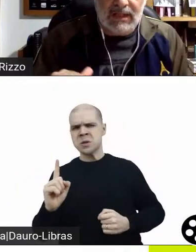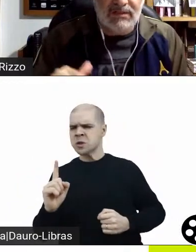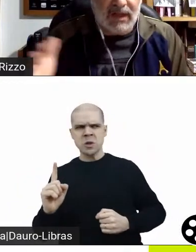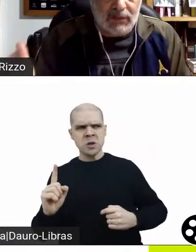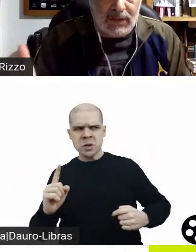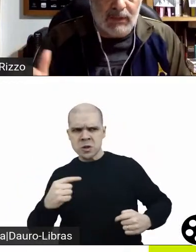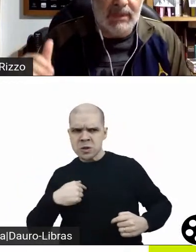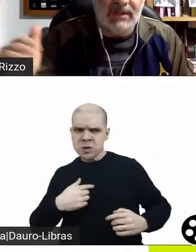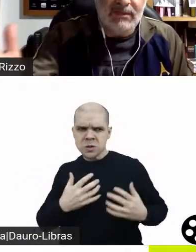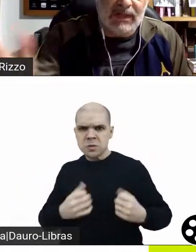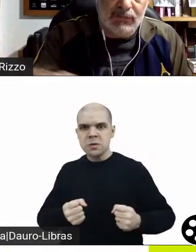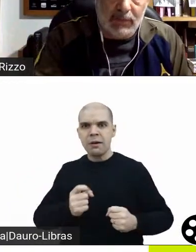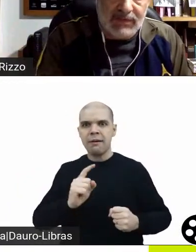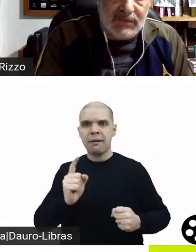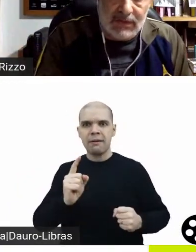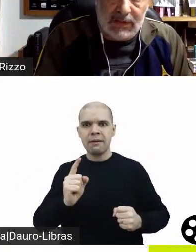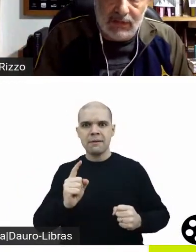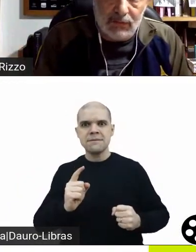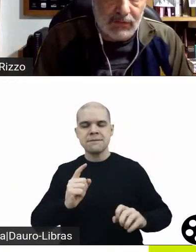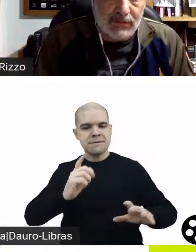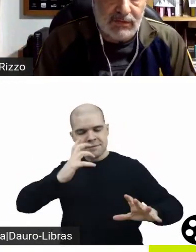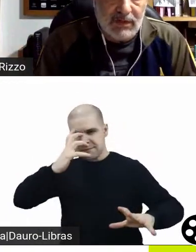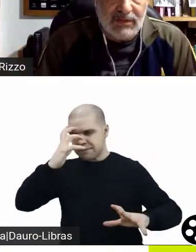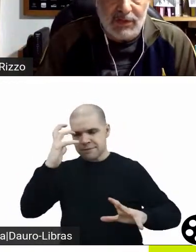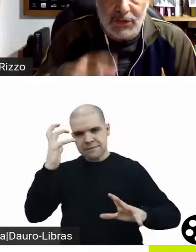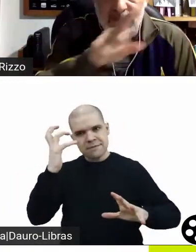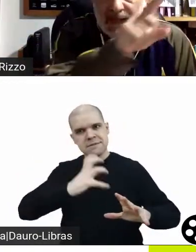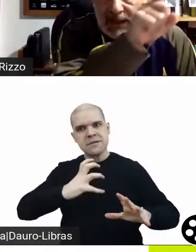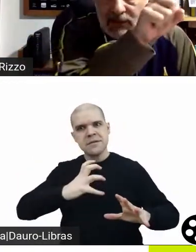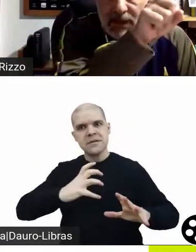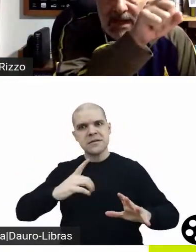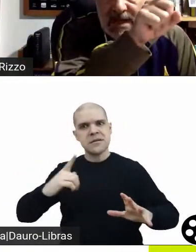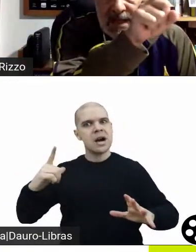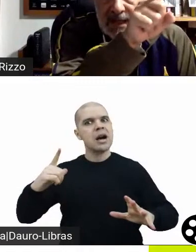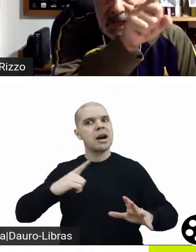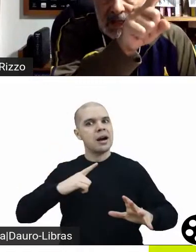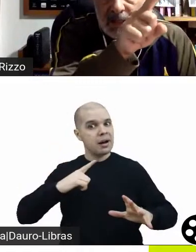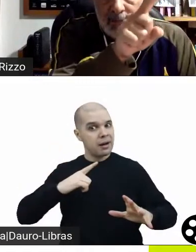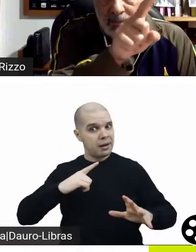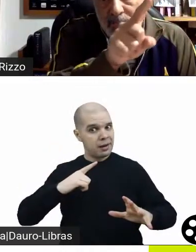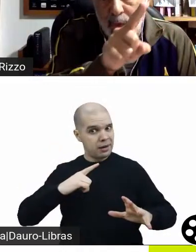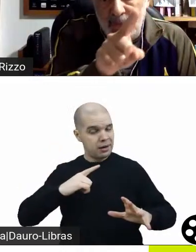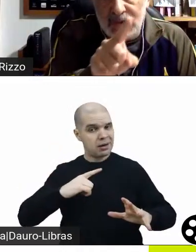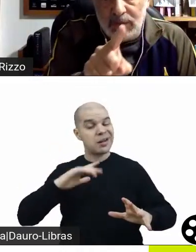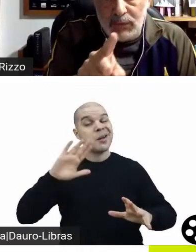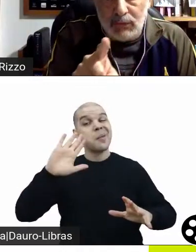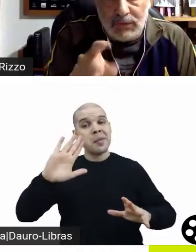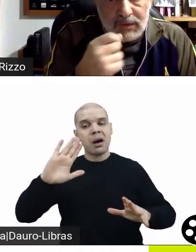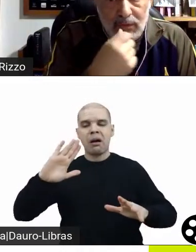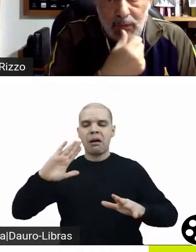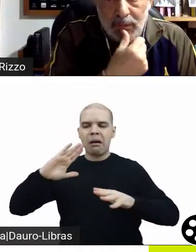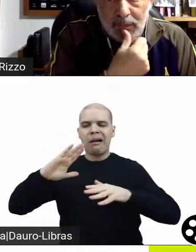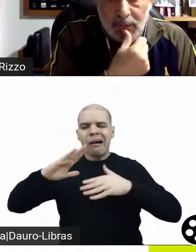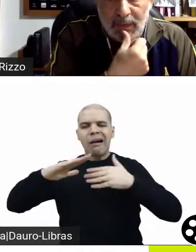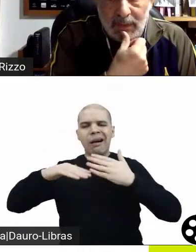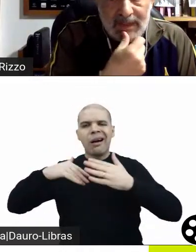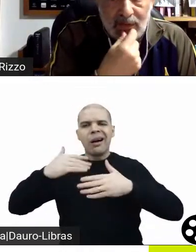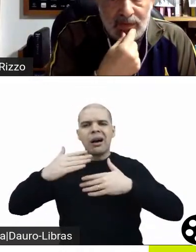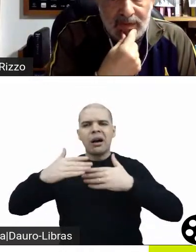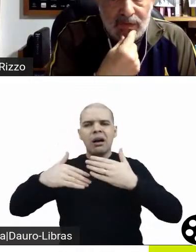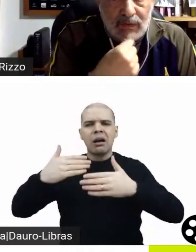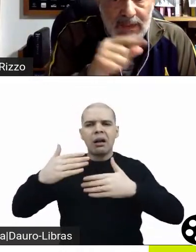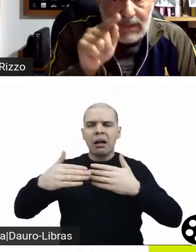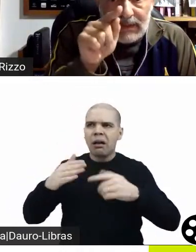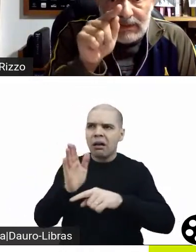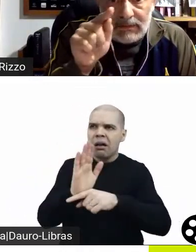ela saiu daquela pequena cidade, foi para a Sydney e as coisas se ajeitaram, e aí, em boa medida, por conta do problema